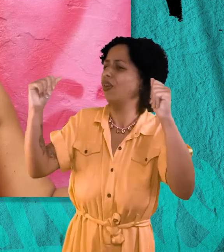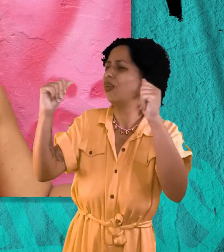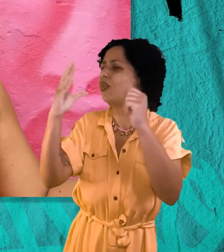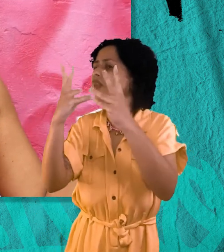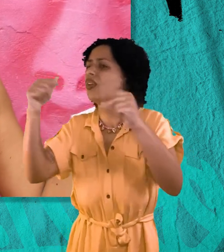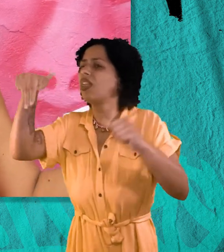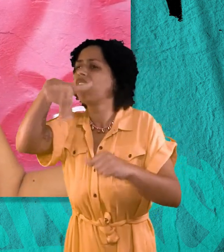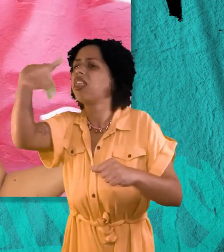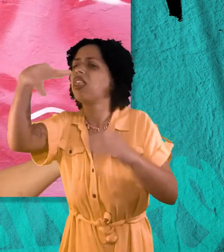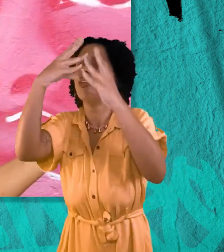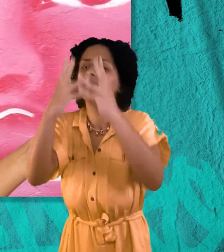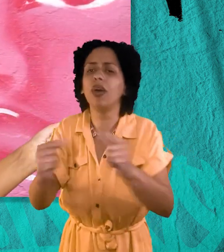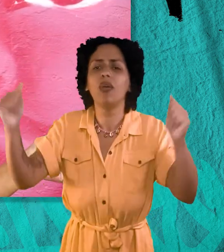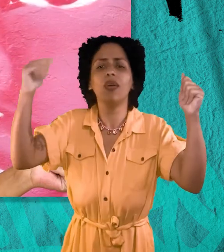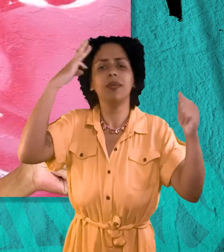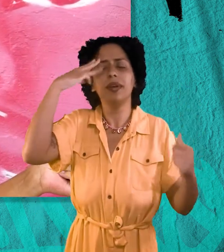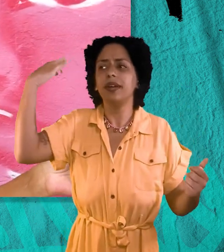vento.